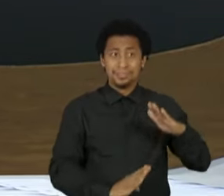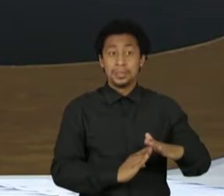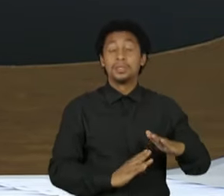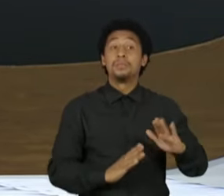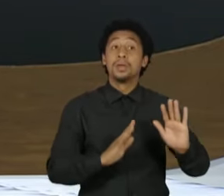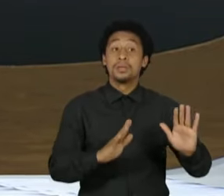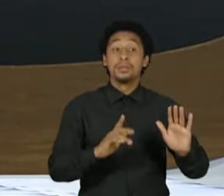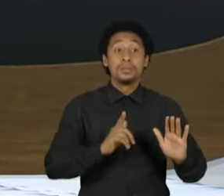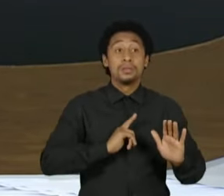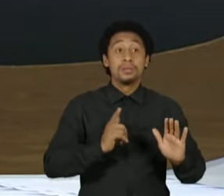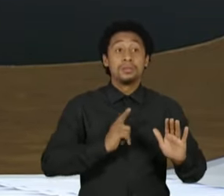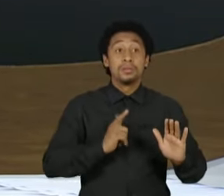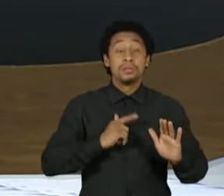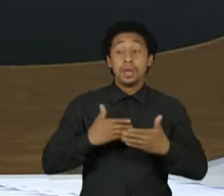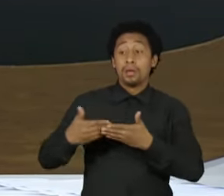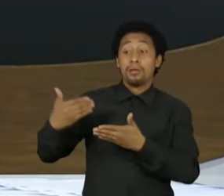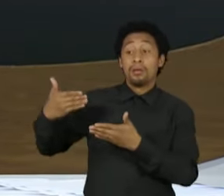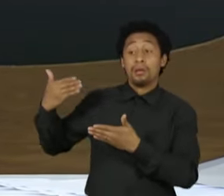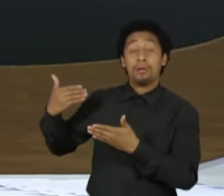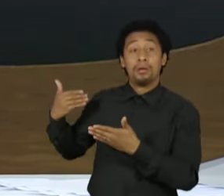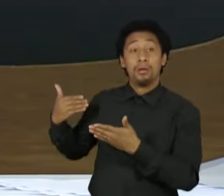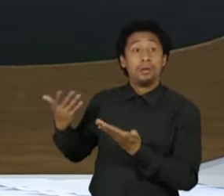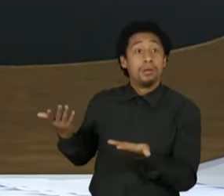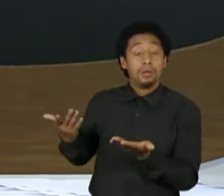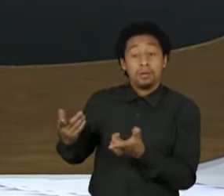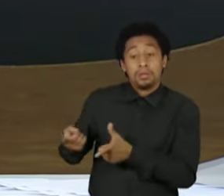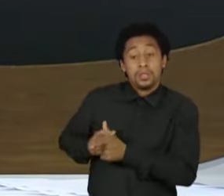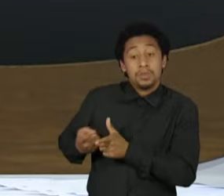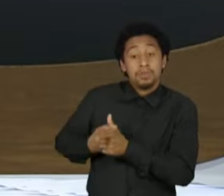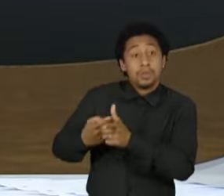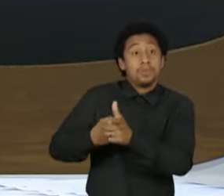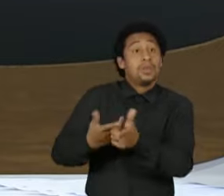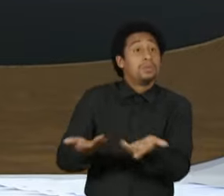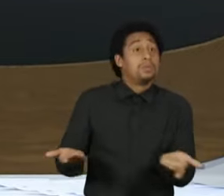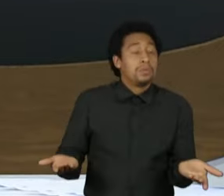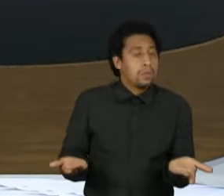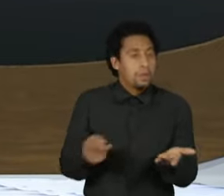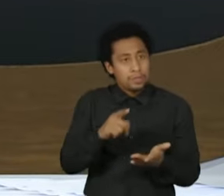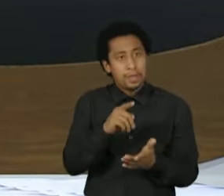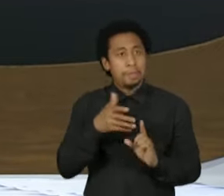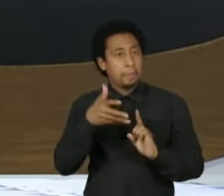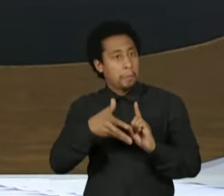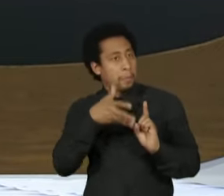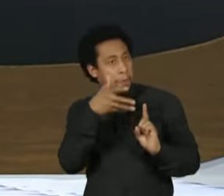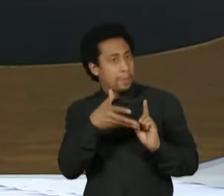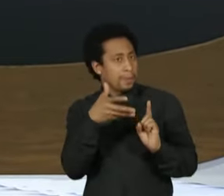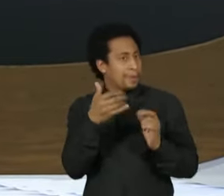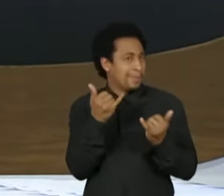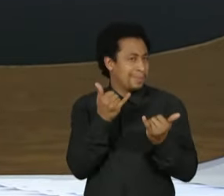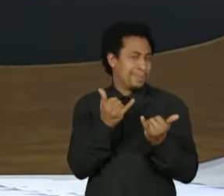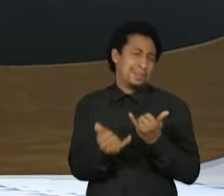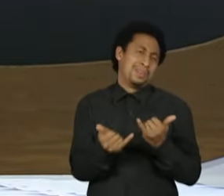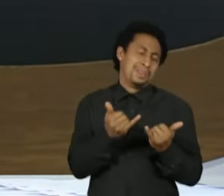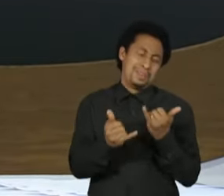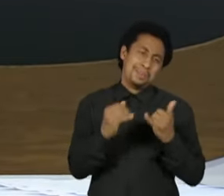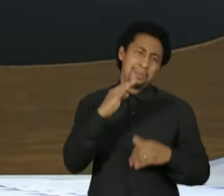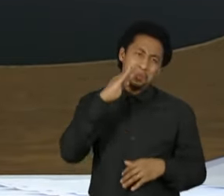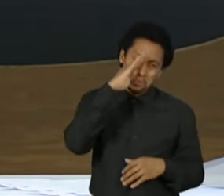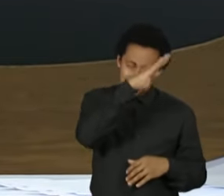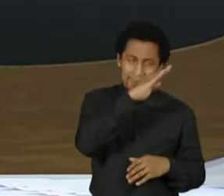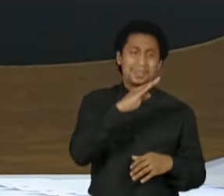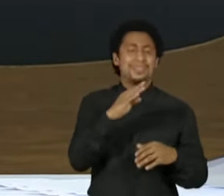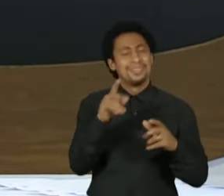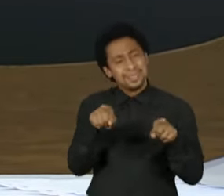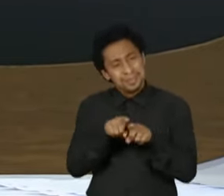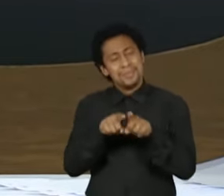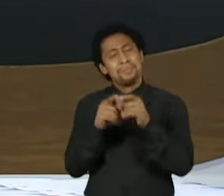para trás. A senhora não está adotando um discurso confortável, que é parecido com o do presidente e também com o do ex-presidente